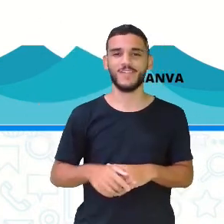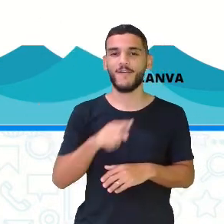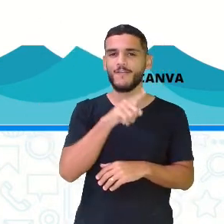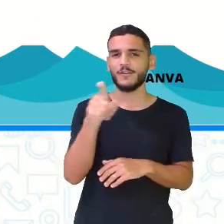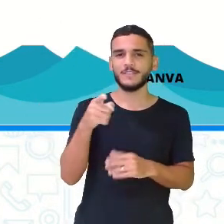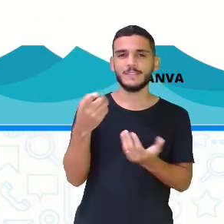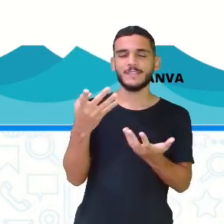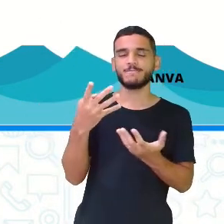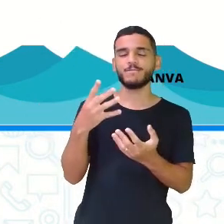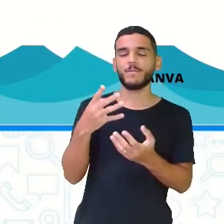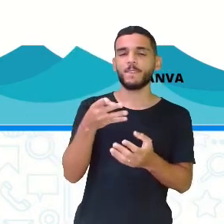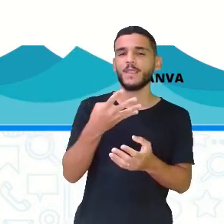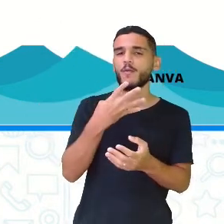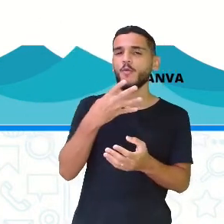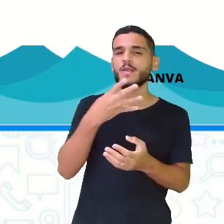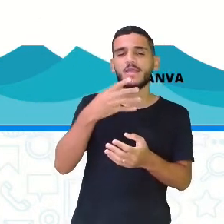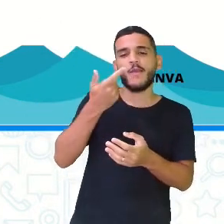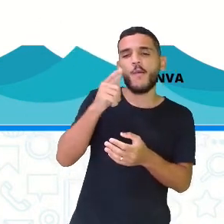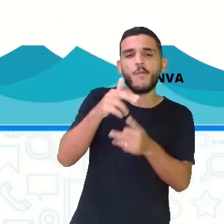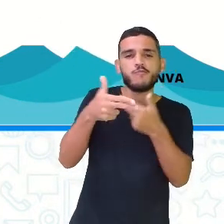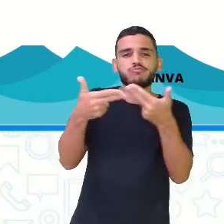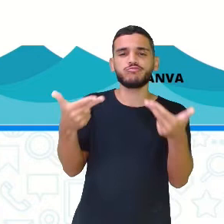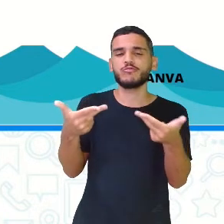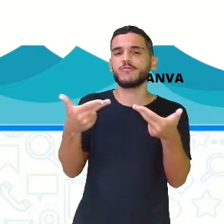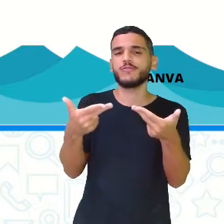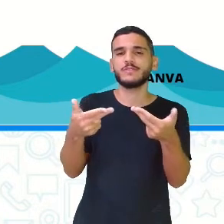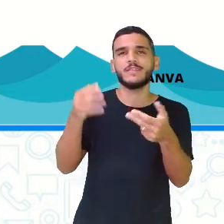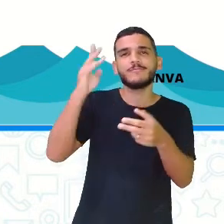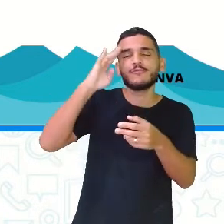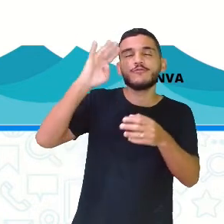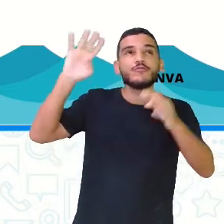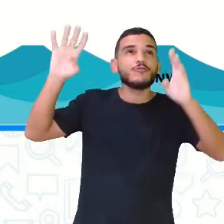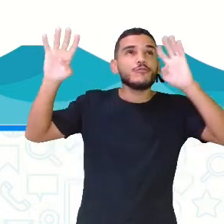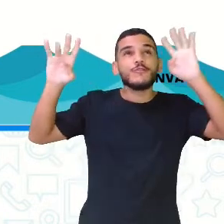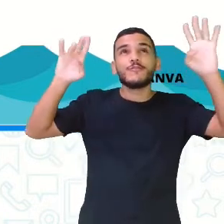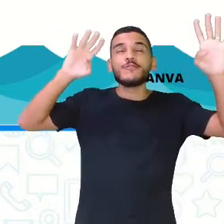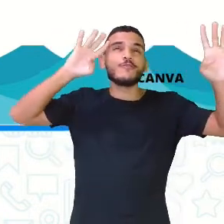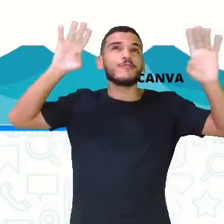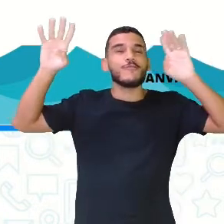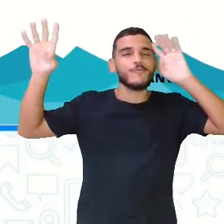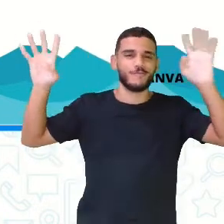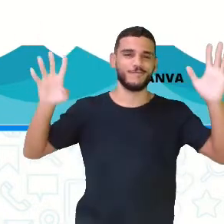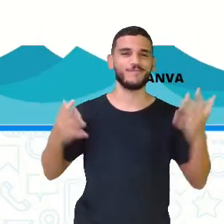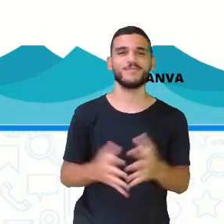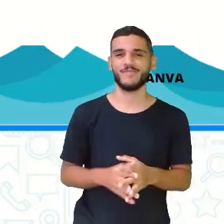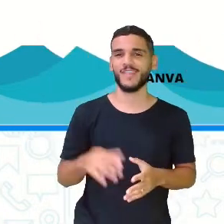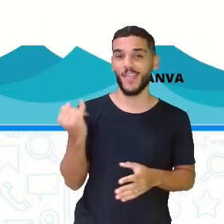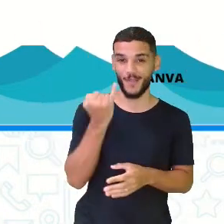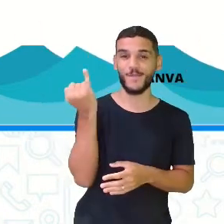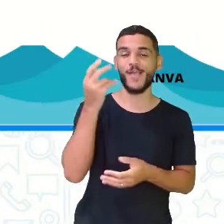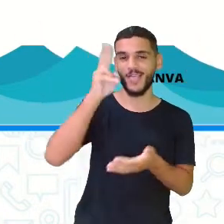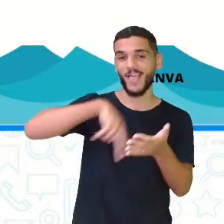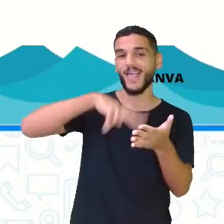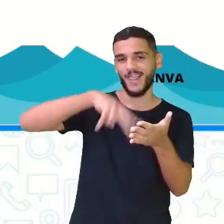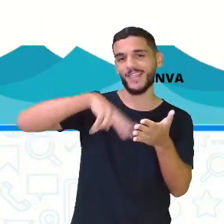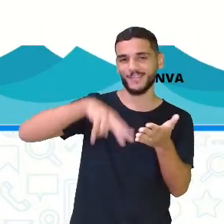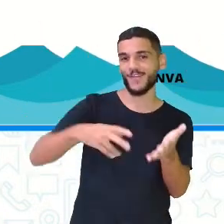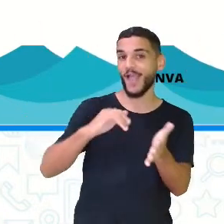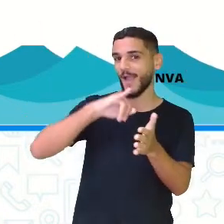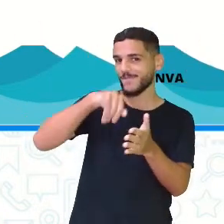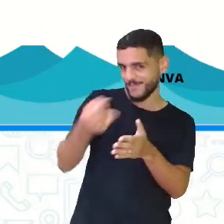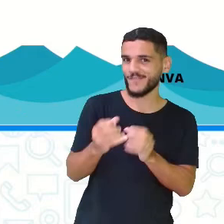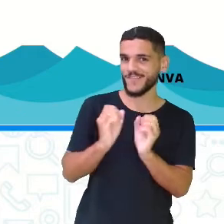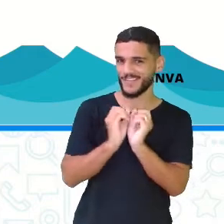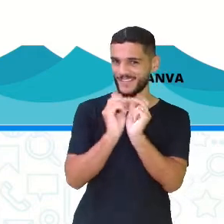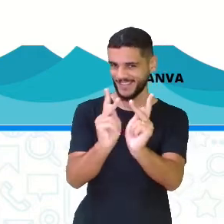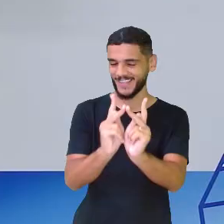descobre coisas, você descobre mundos. E imagina muita coisa com a leitura. Então, aproveita a